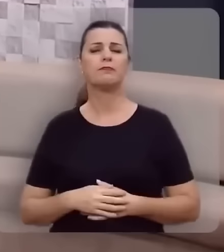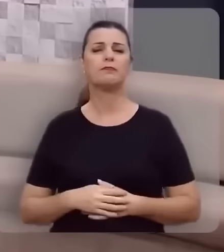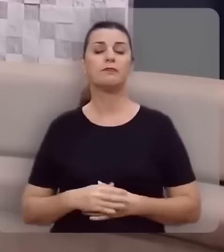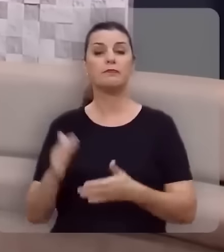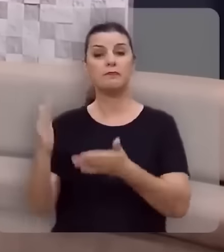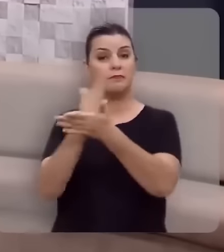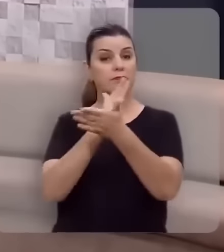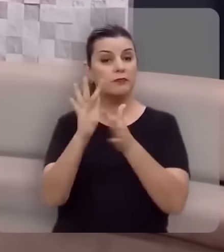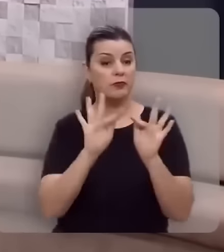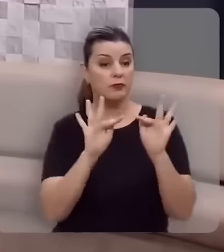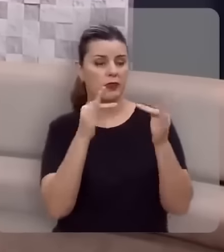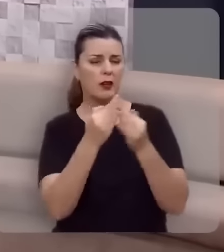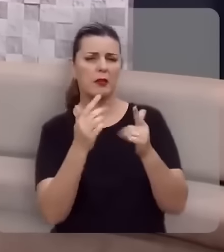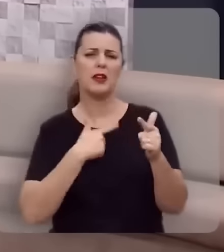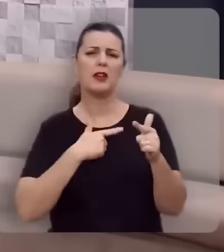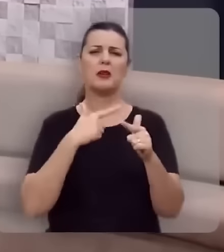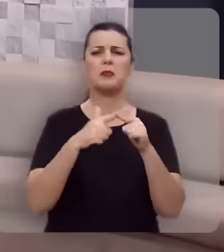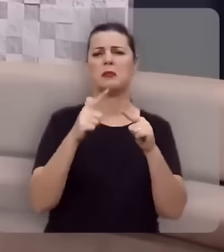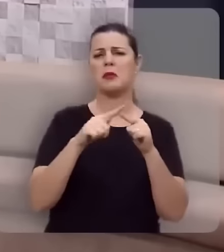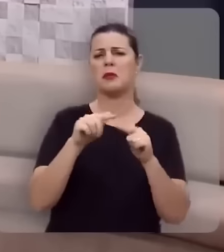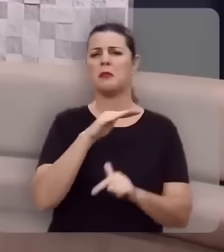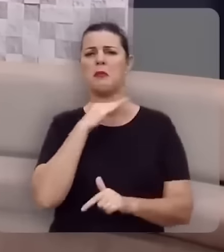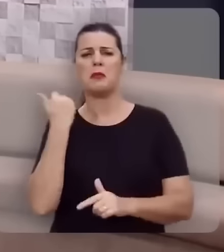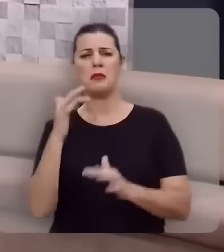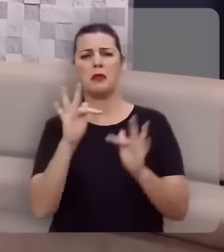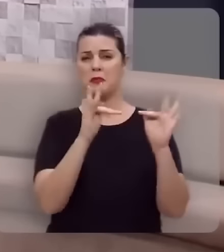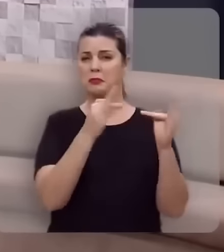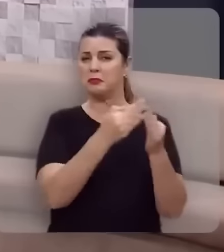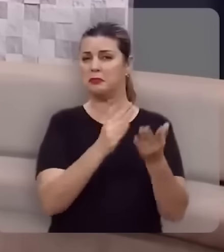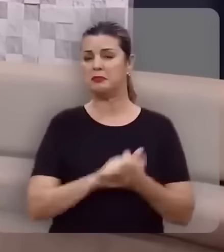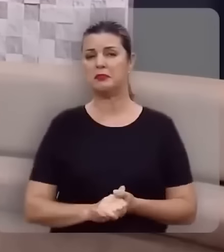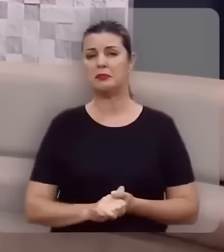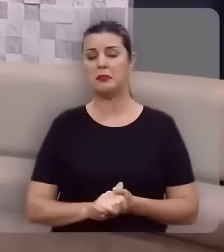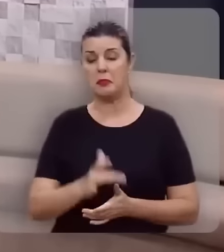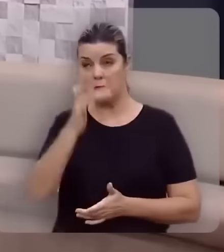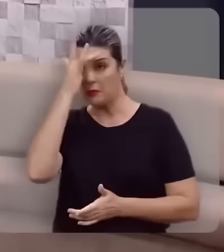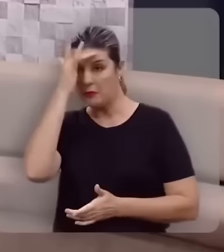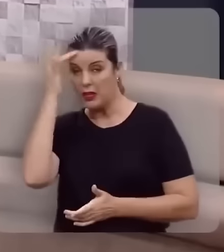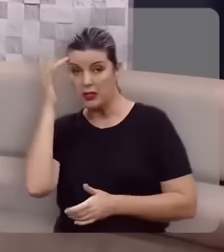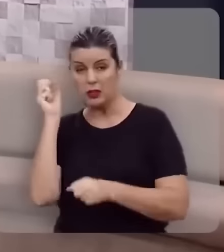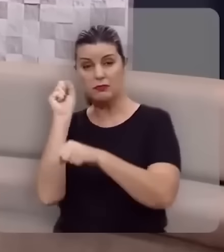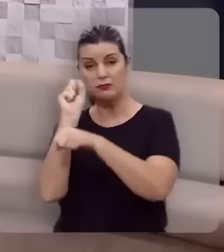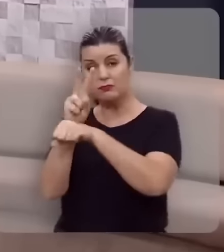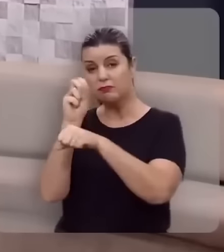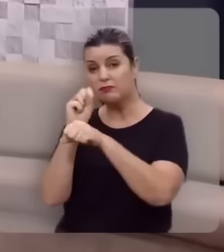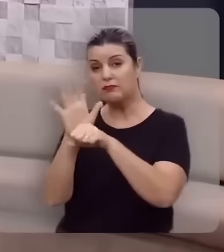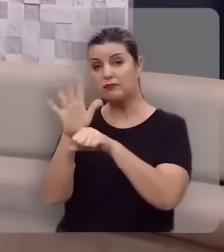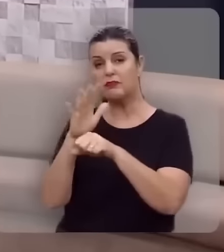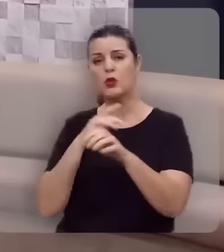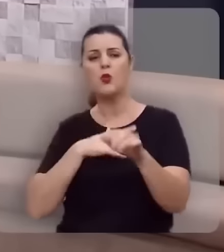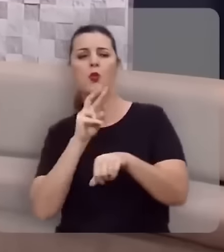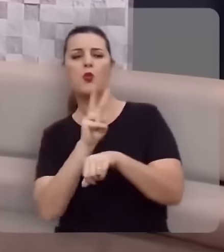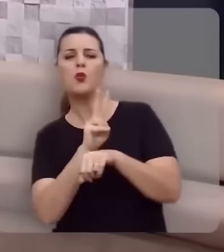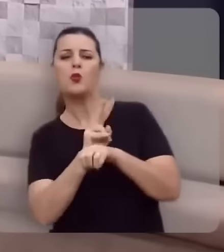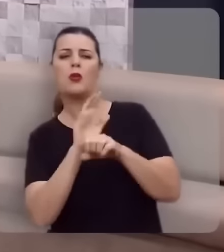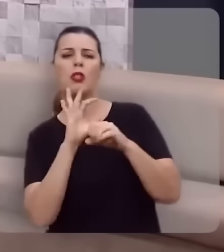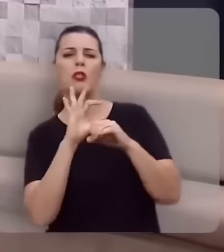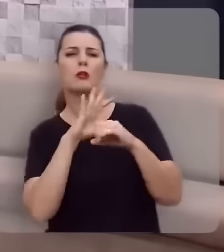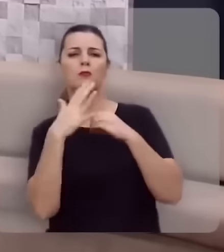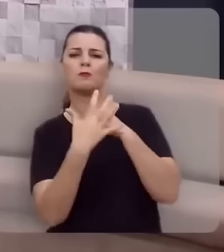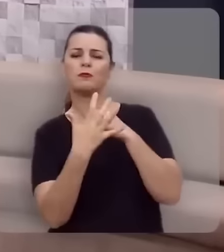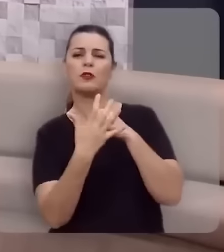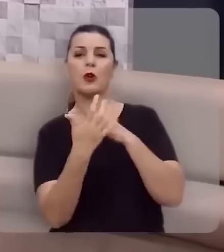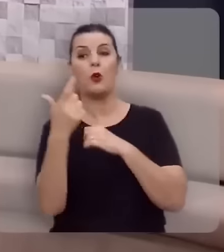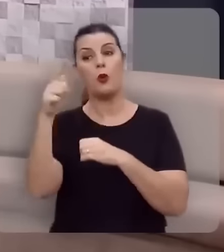são muitas famílias enlutadas, são muitas pessoas infectadas tratando da doença,